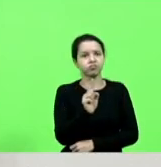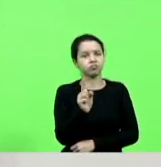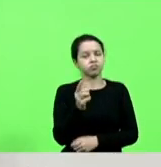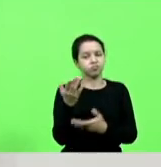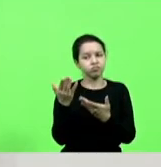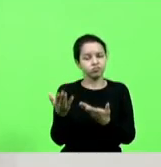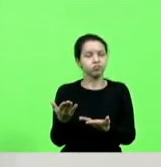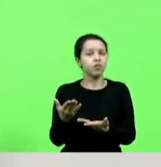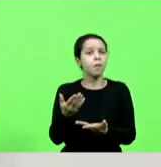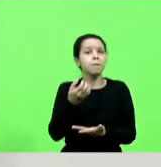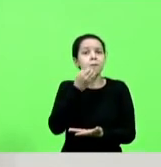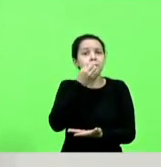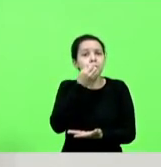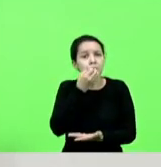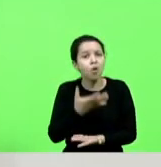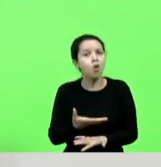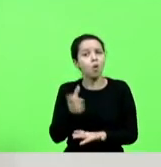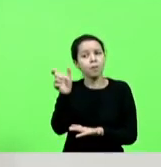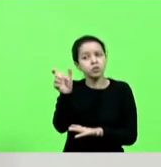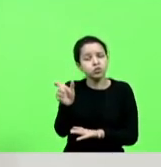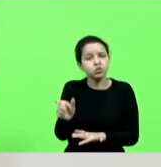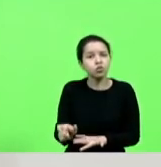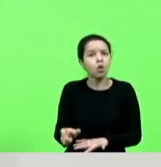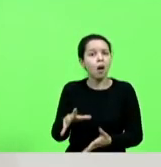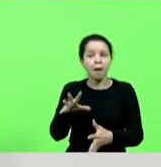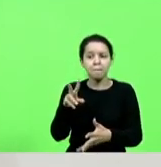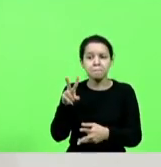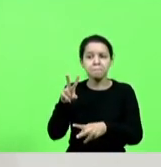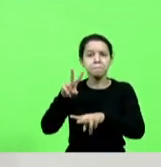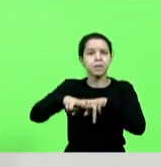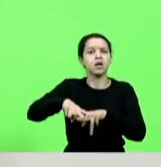que é presa com o produto que foi produzido